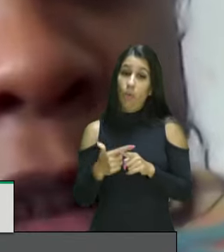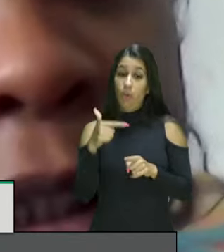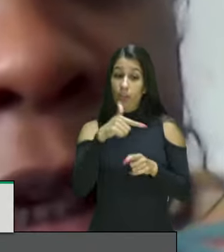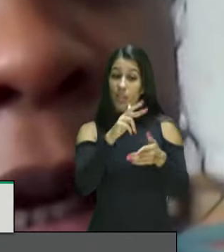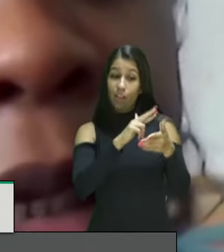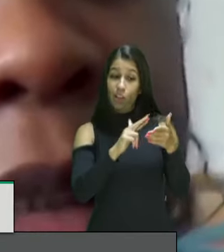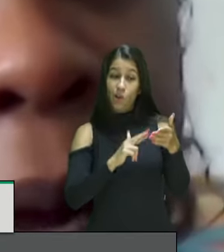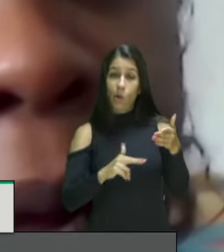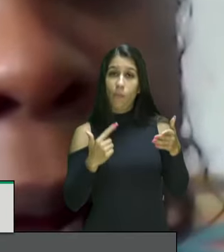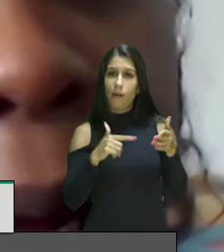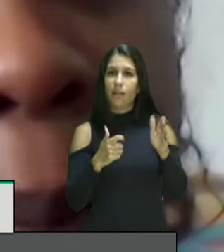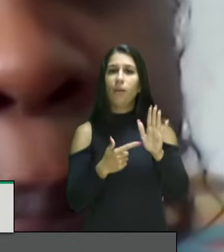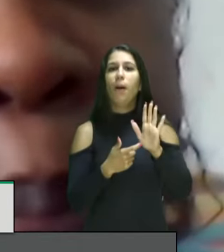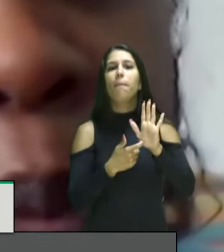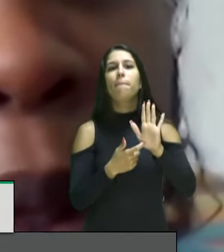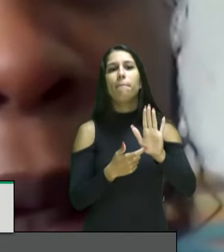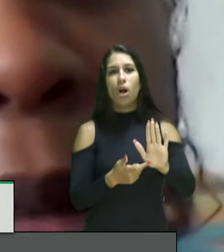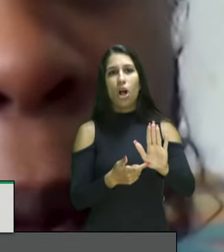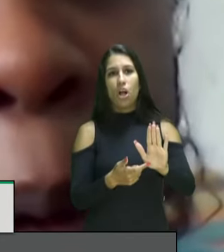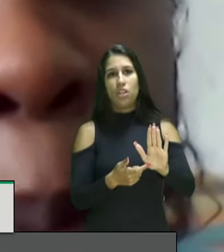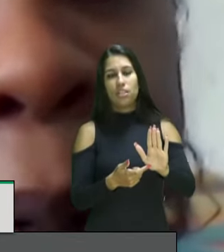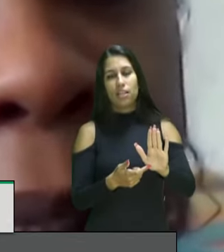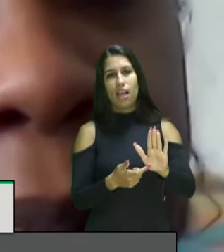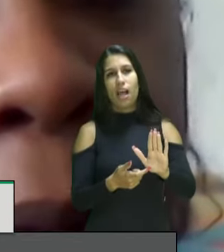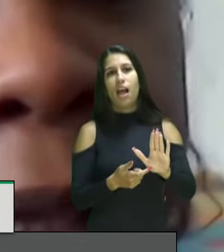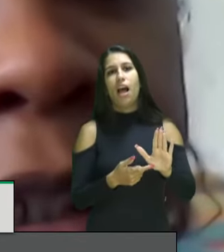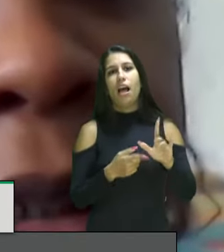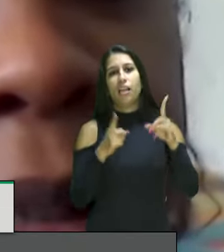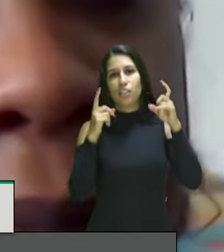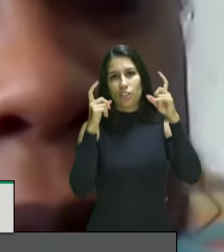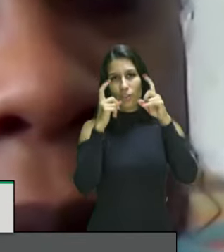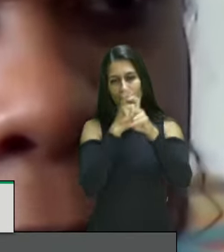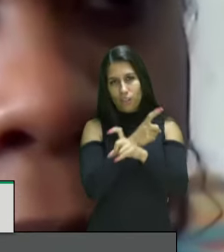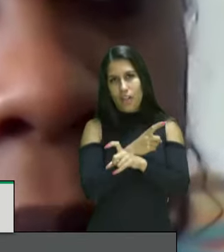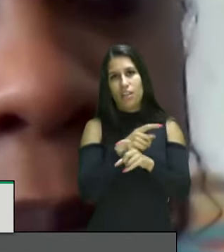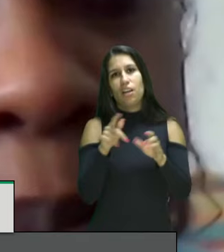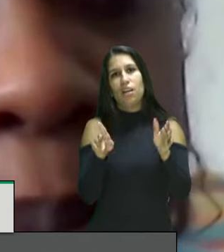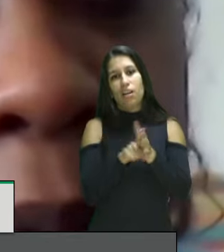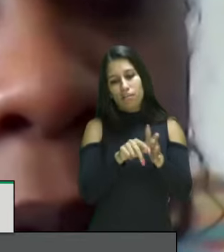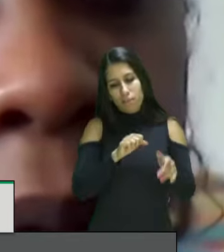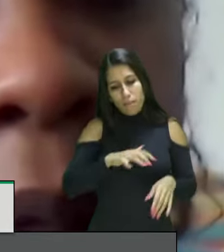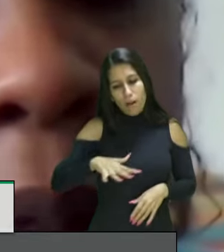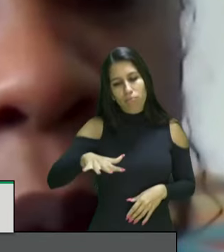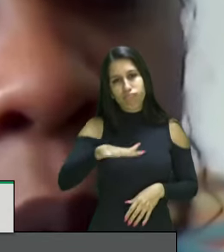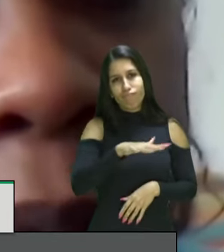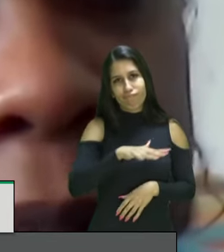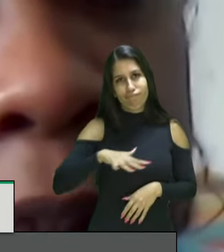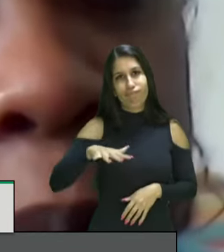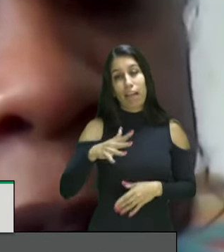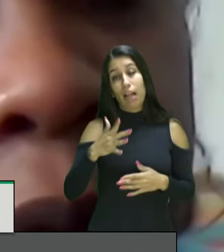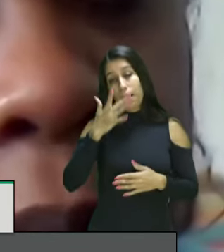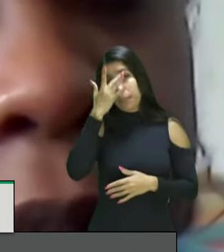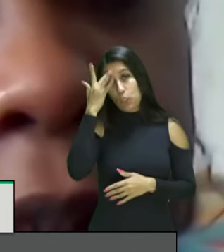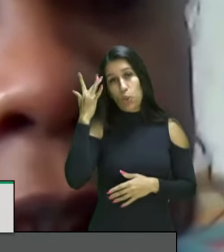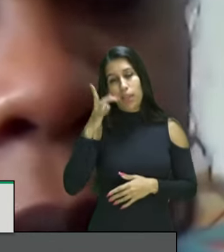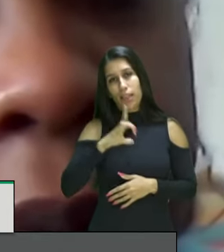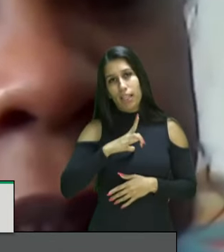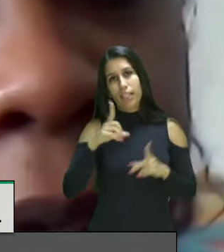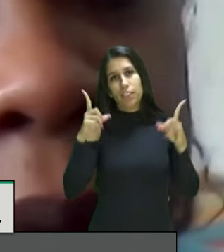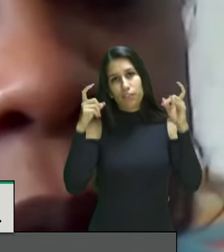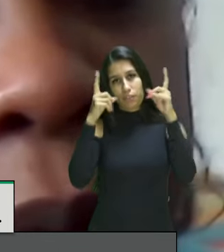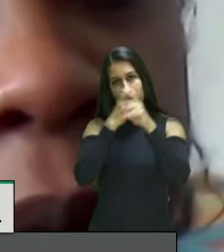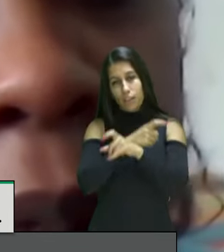dificuldades da da propriedade da terra e como essas pessoas